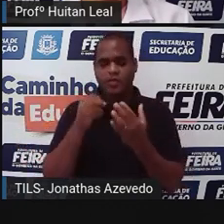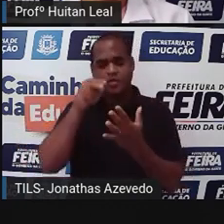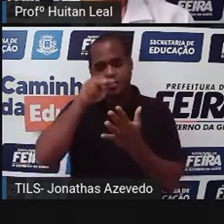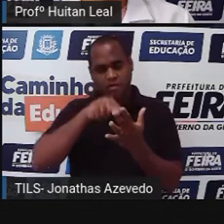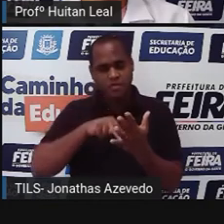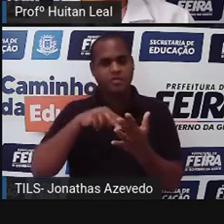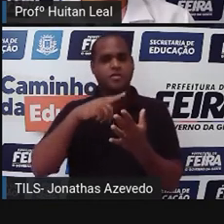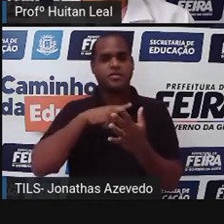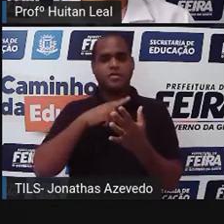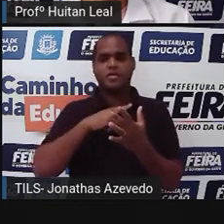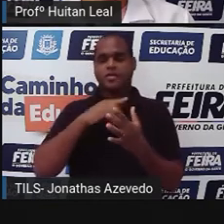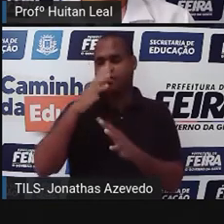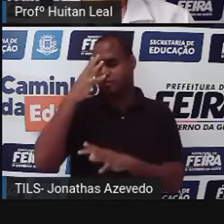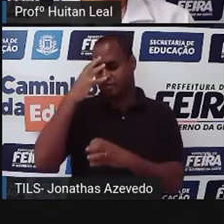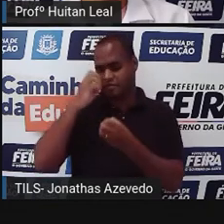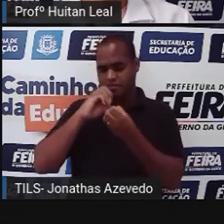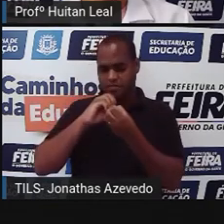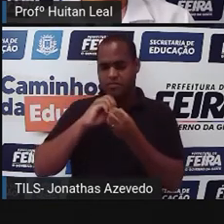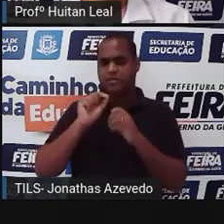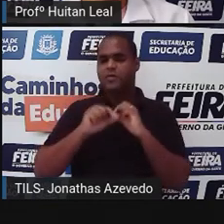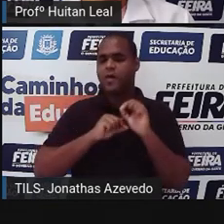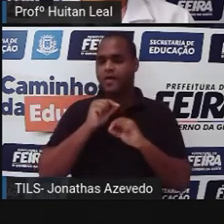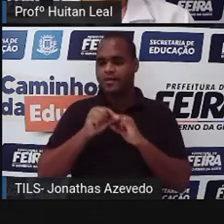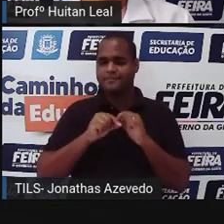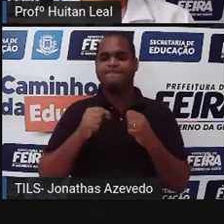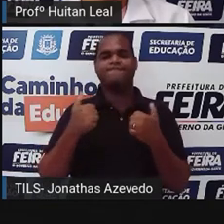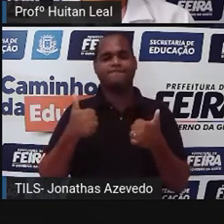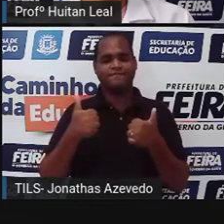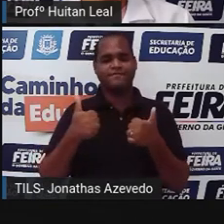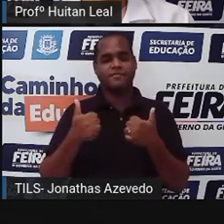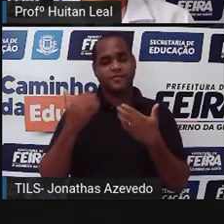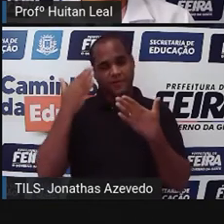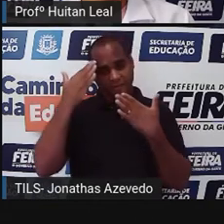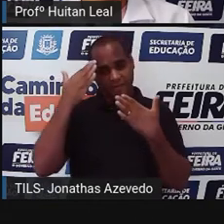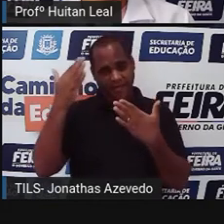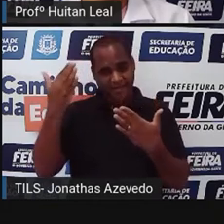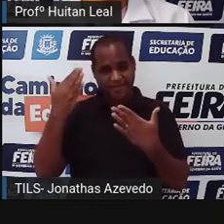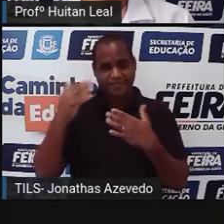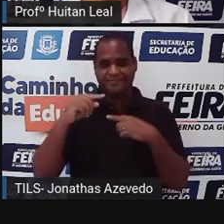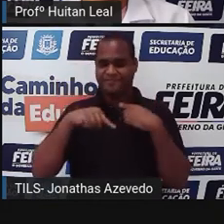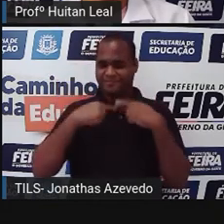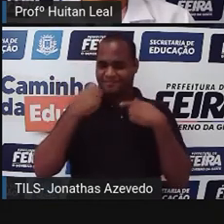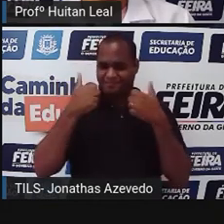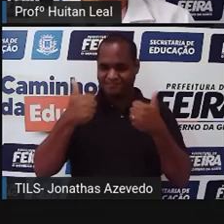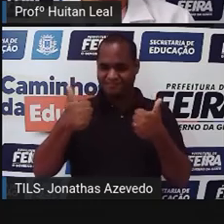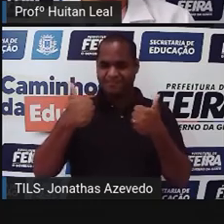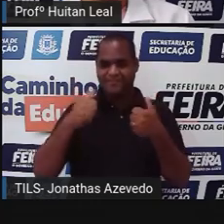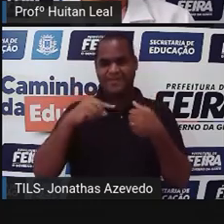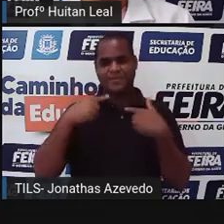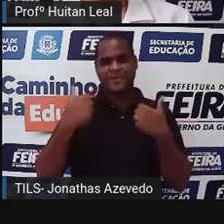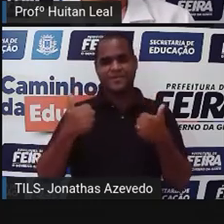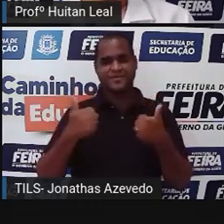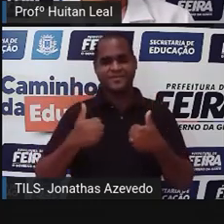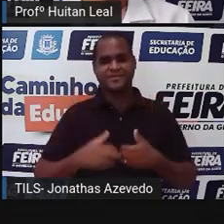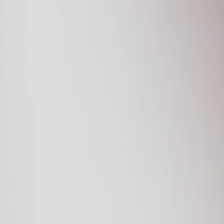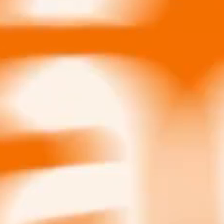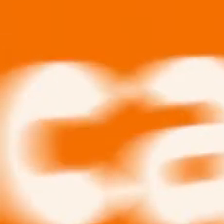e uma maior compreensão do que se lê. Então, obrigado e até mais, gente. Até a próxima.